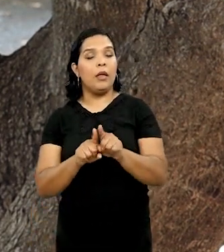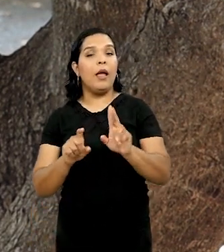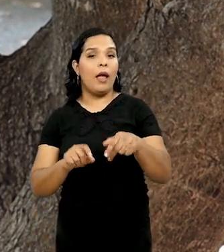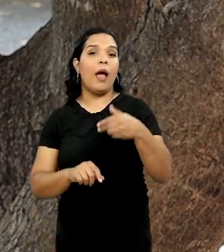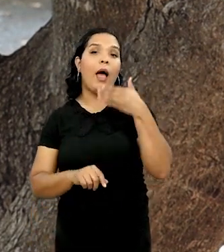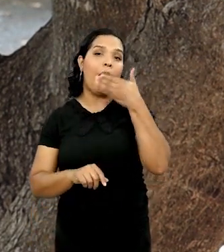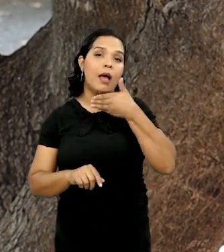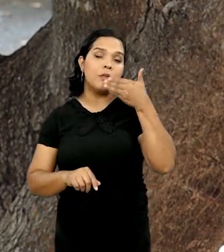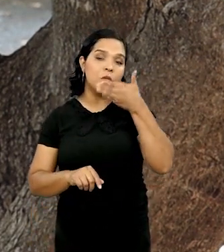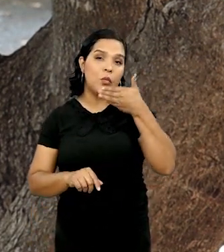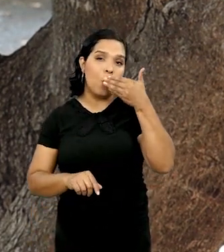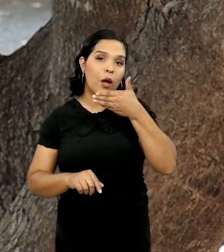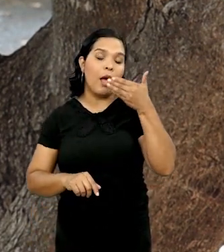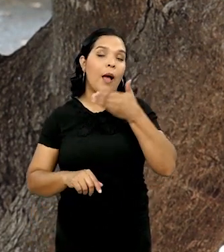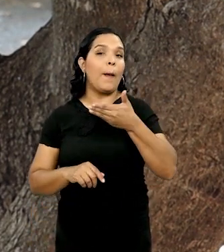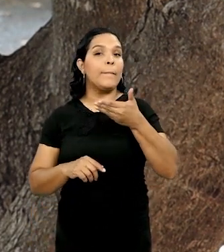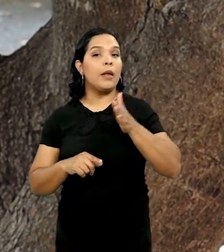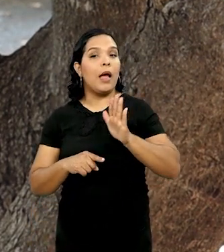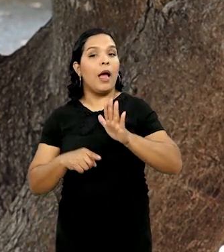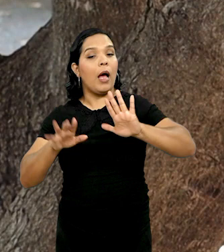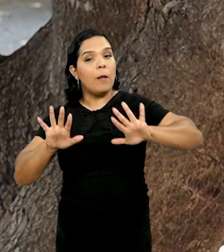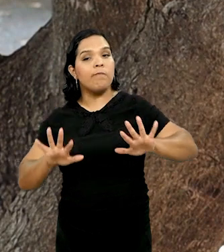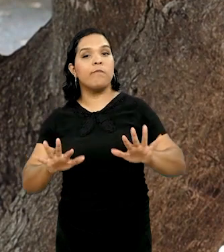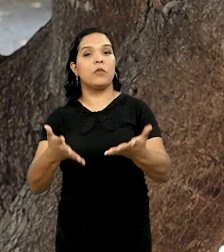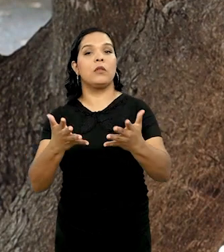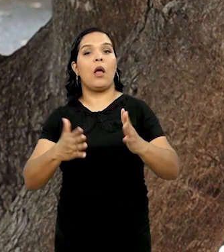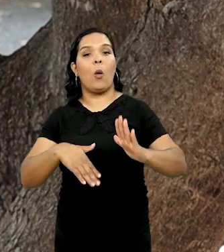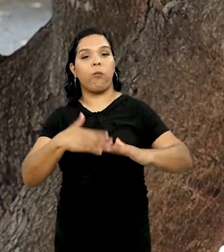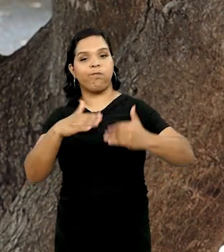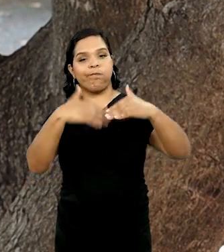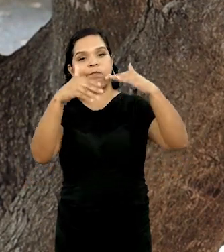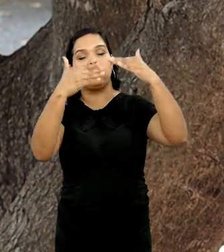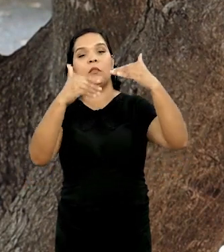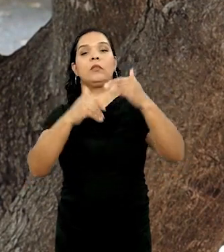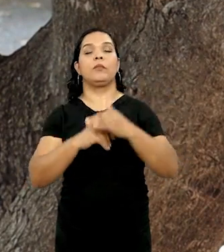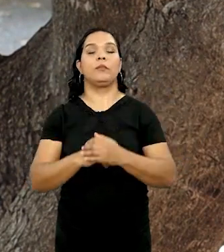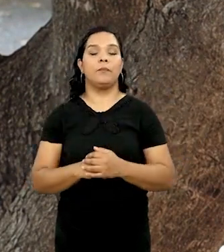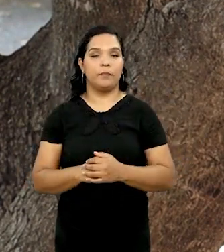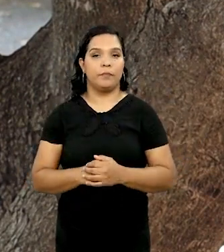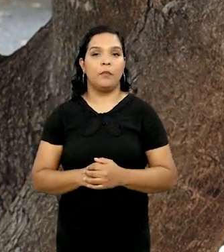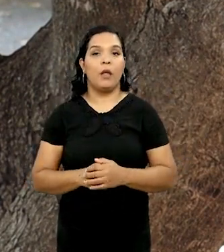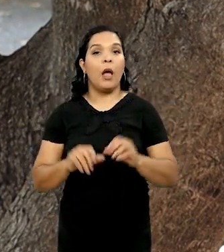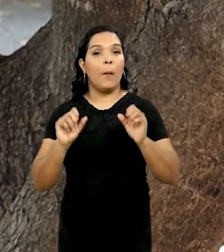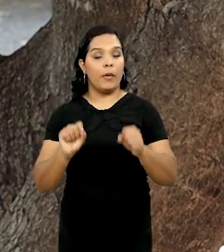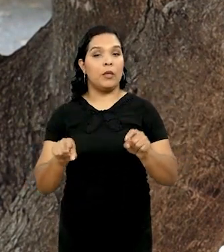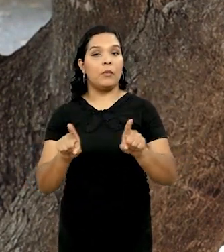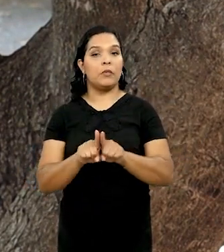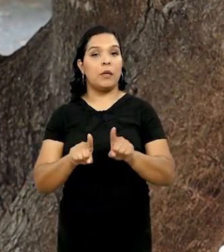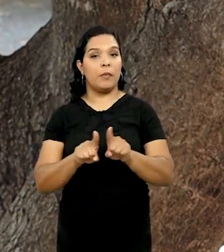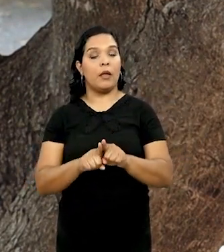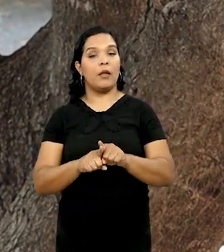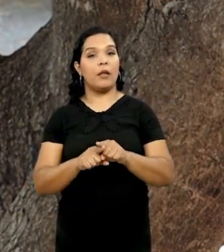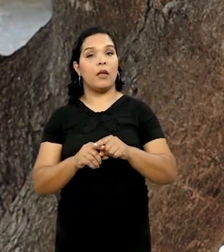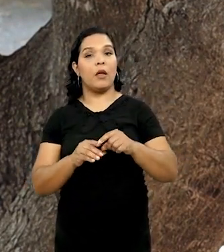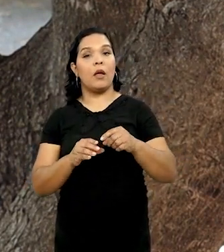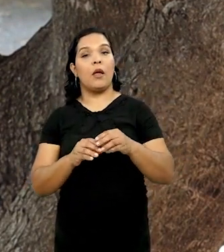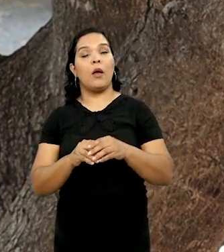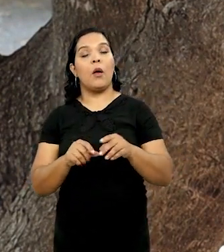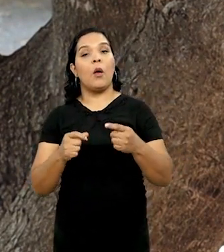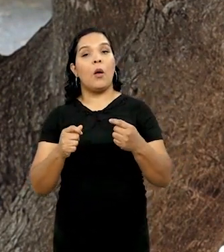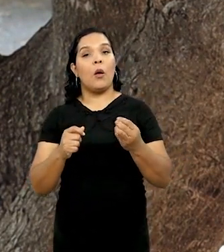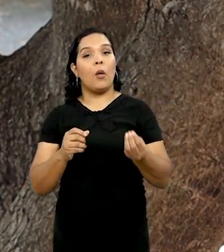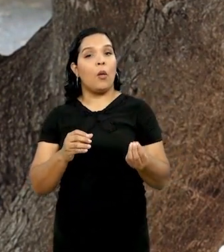açúcar, de carboidrato, para ativar o crescimento dos micro-organismos. Nós podemos adicionar também